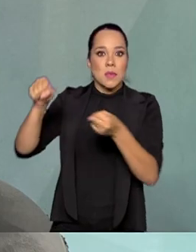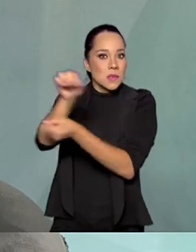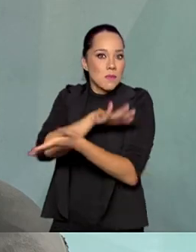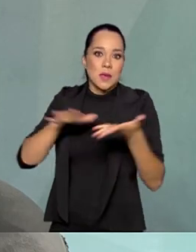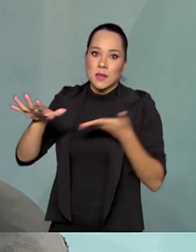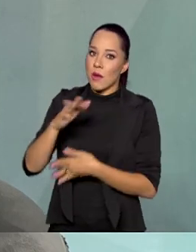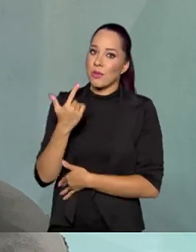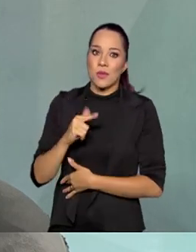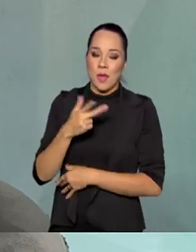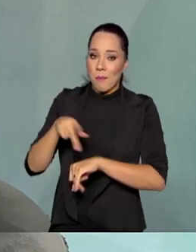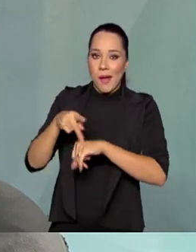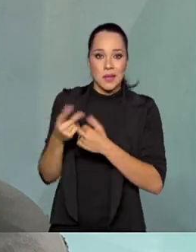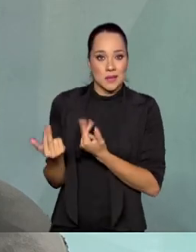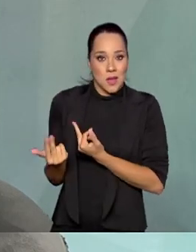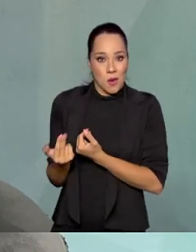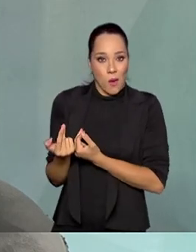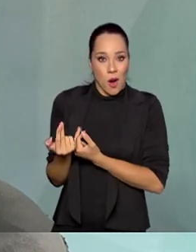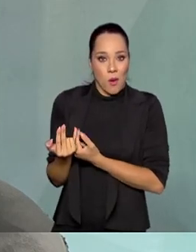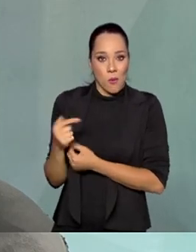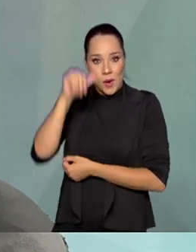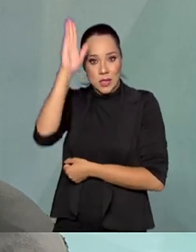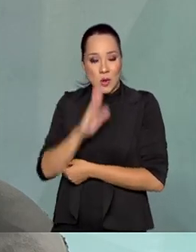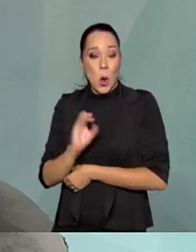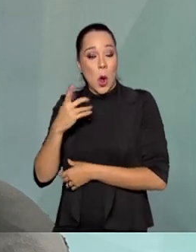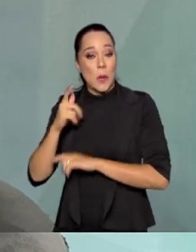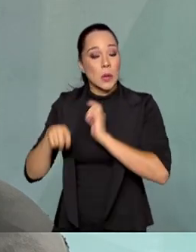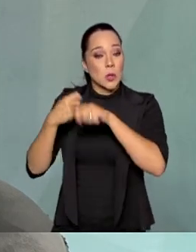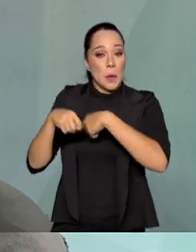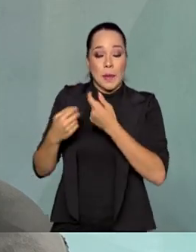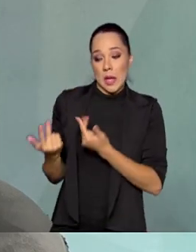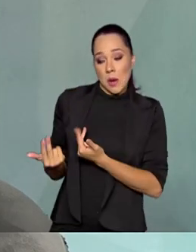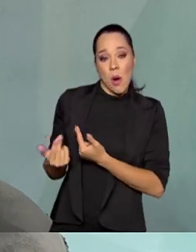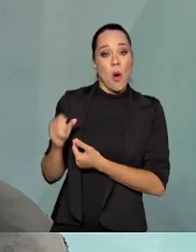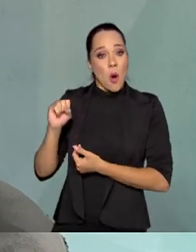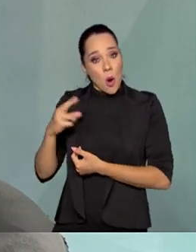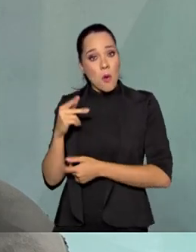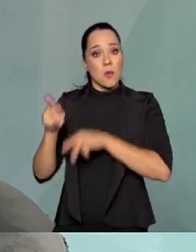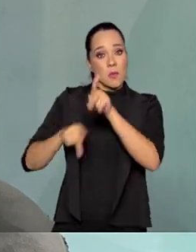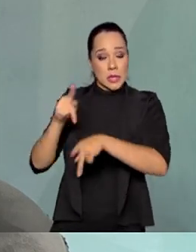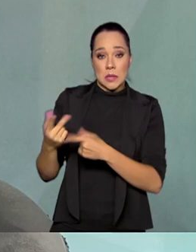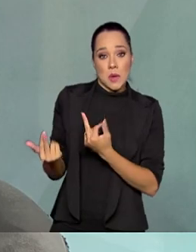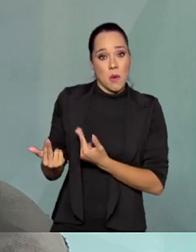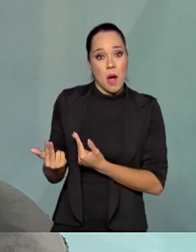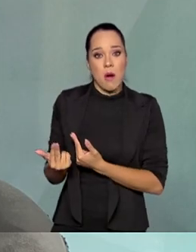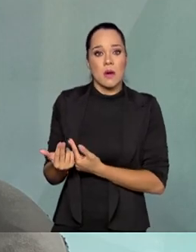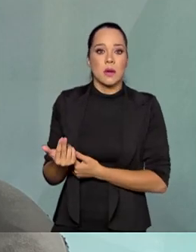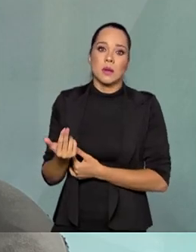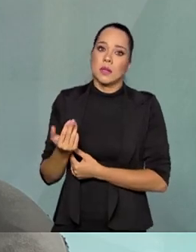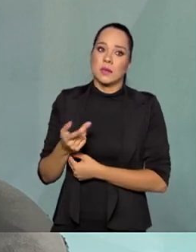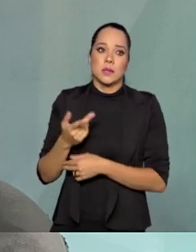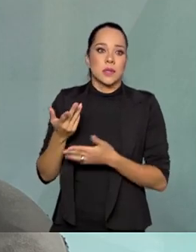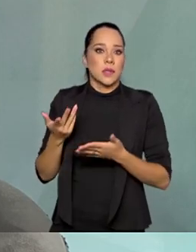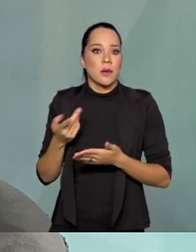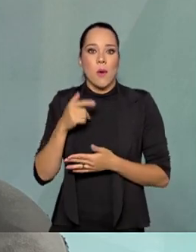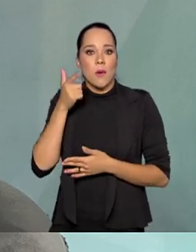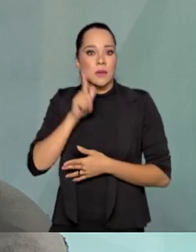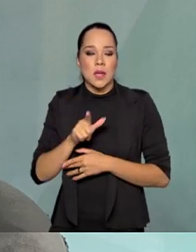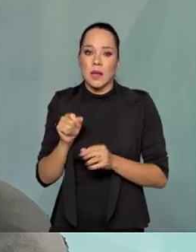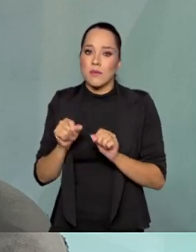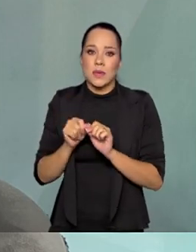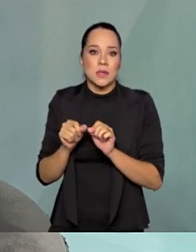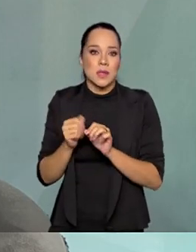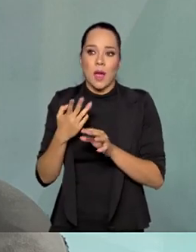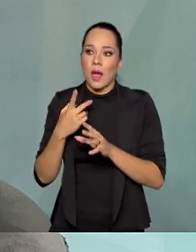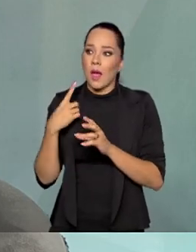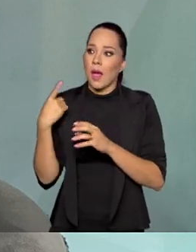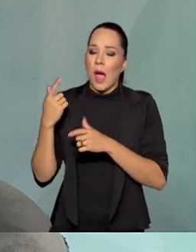país do tamanho do nosso, ou com a economia igual a nossa, ou com uma população igual a nossa, que consiga fazer gerar